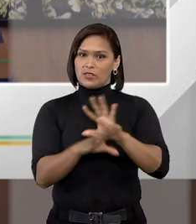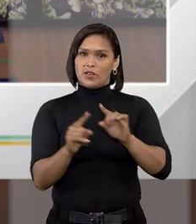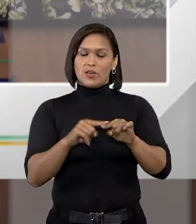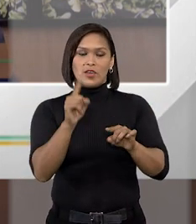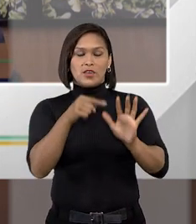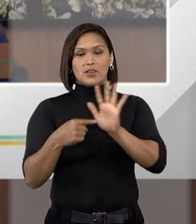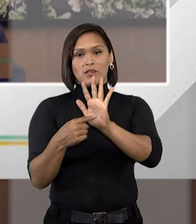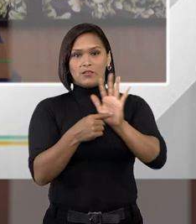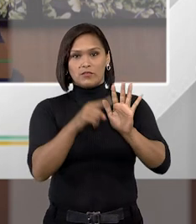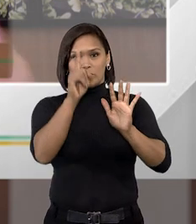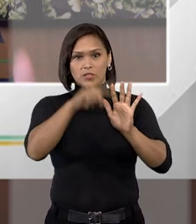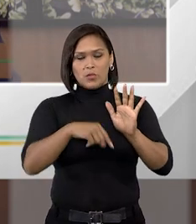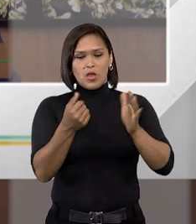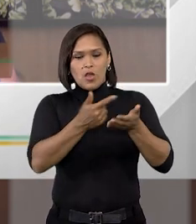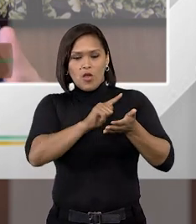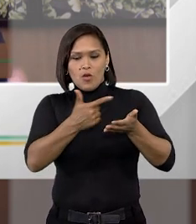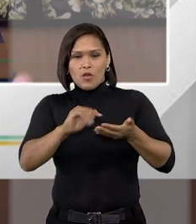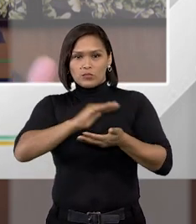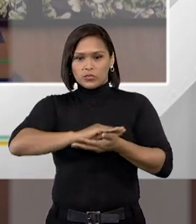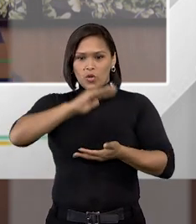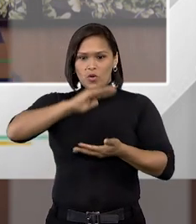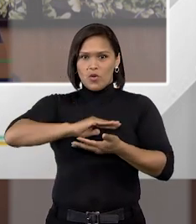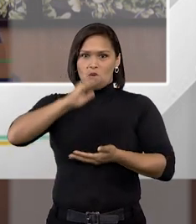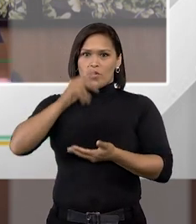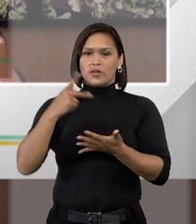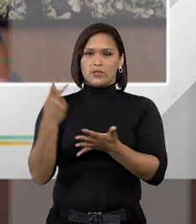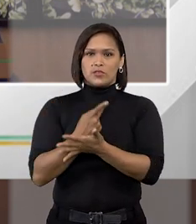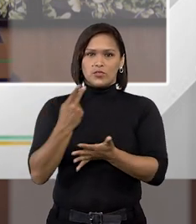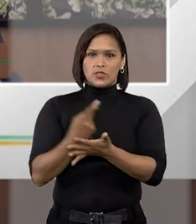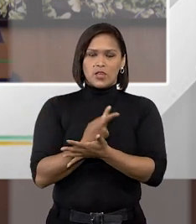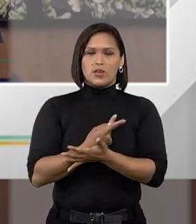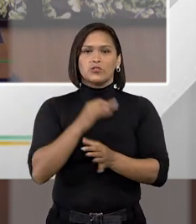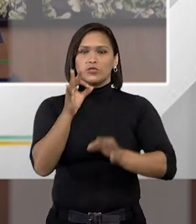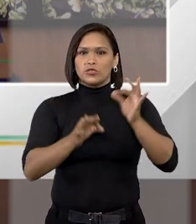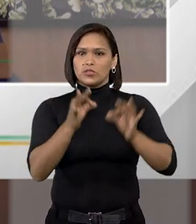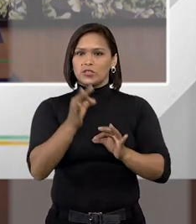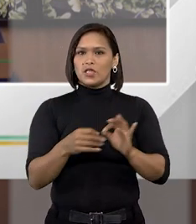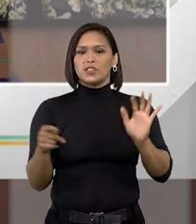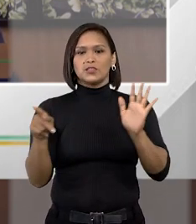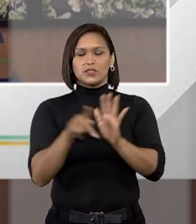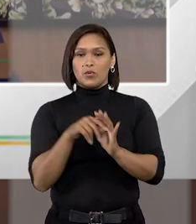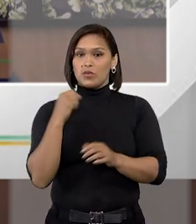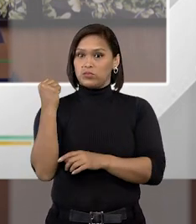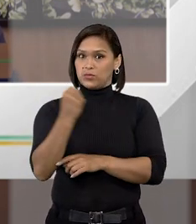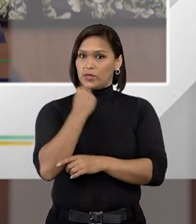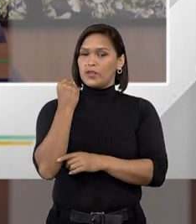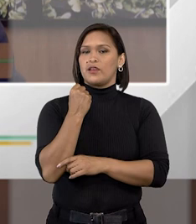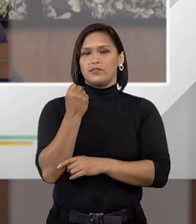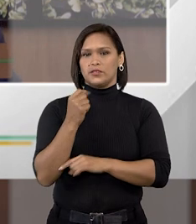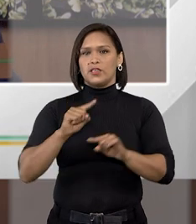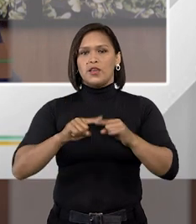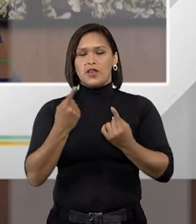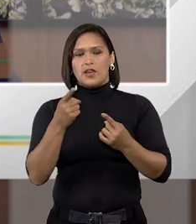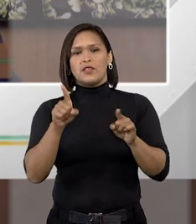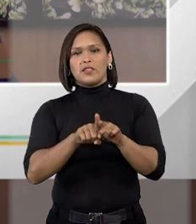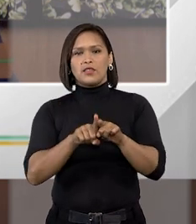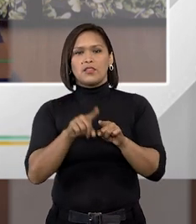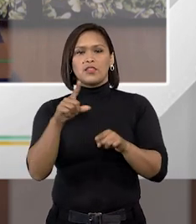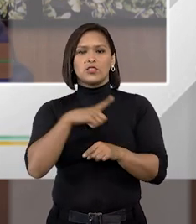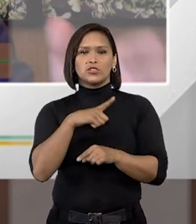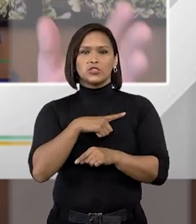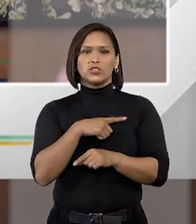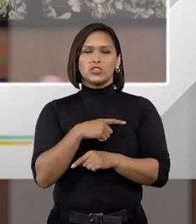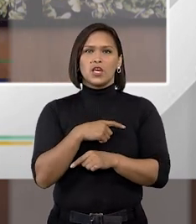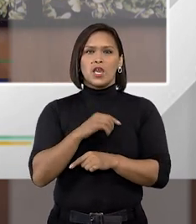ali você demonstra a quantidade de erros judiciários que são erros escraços né até então a gente